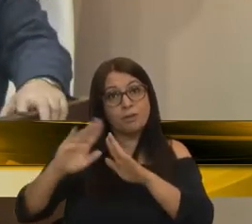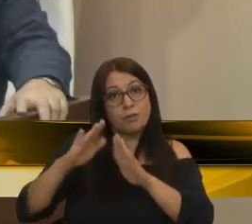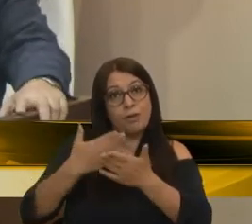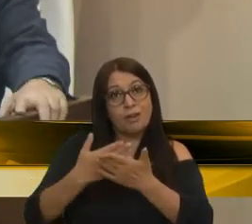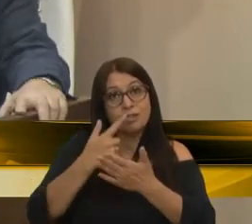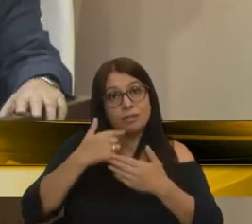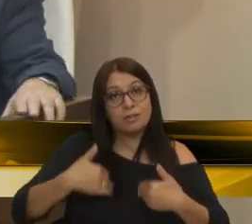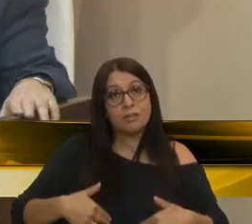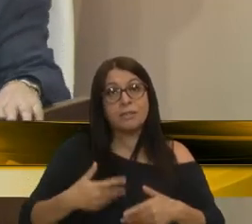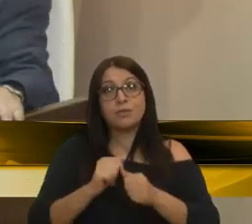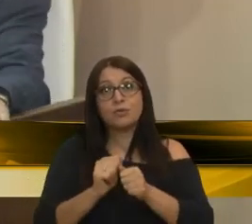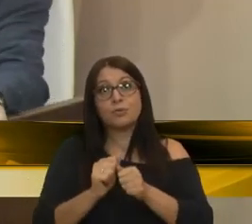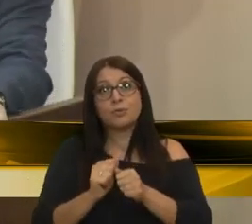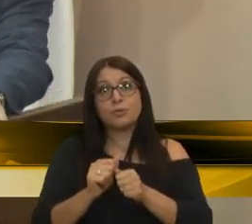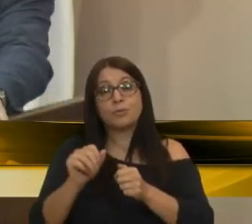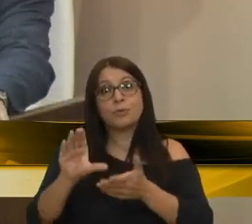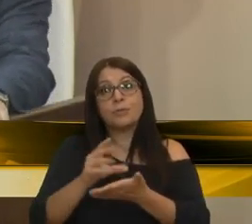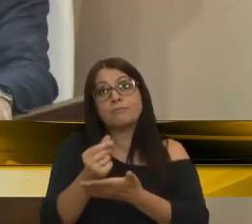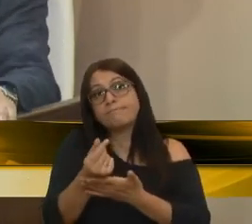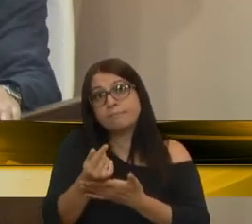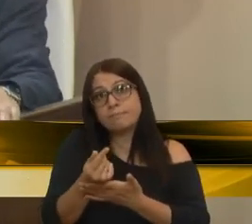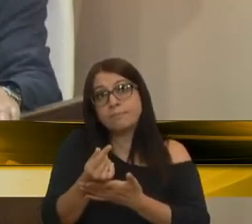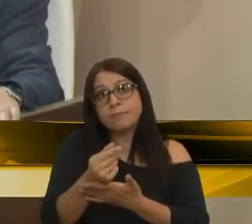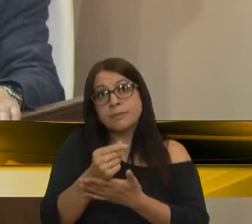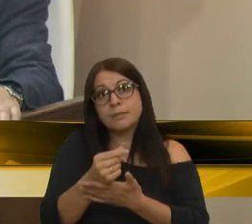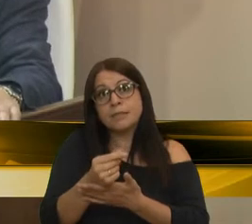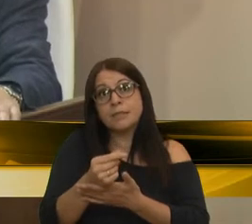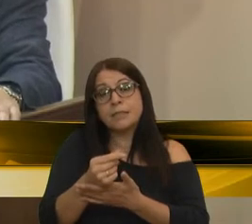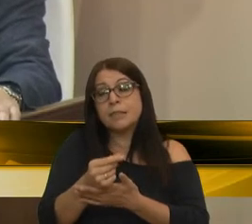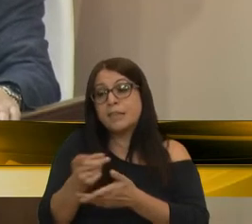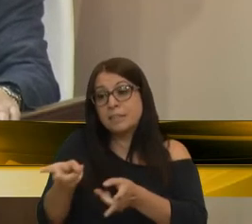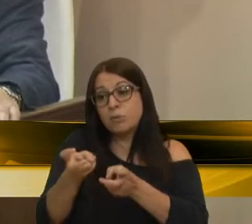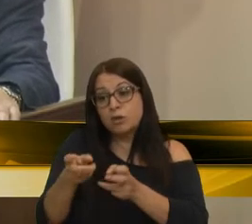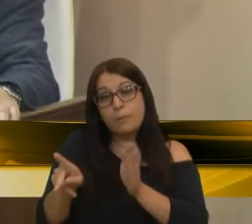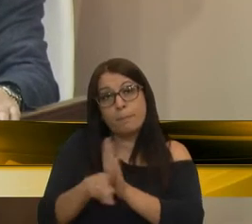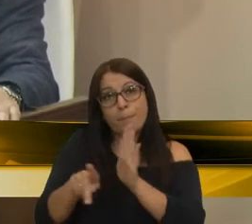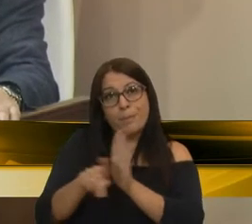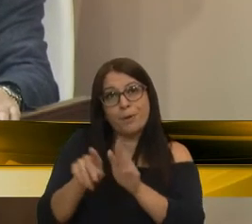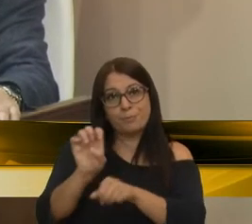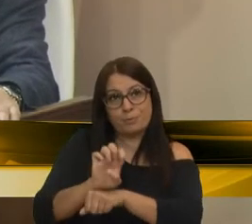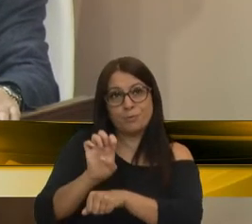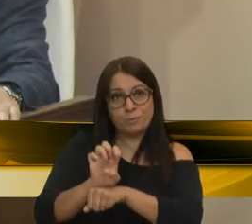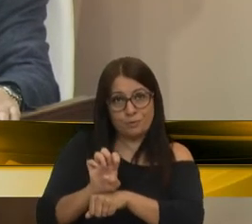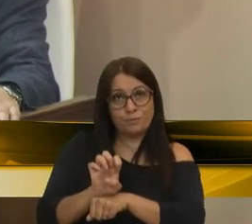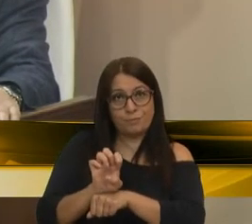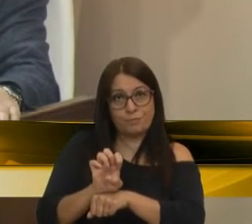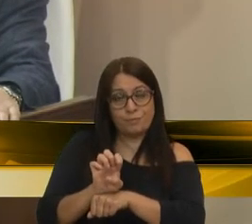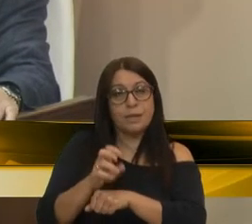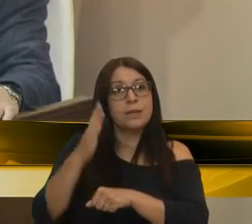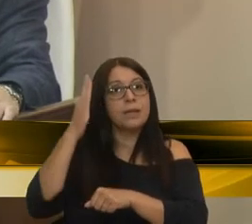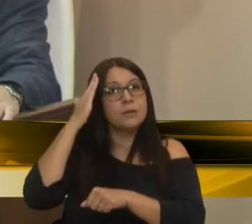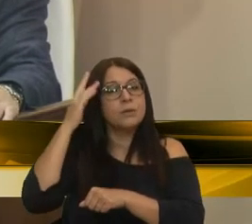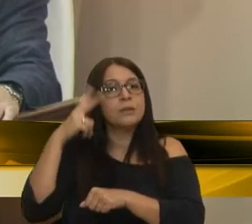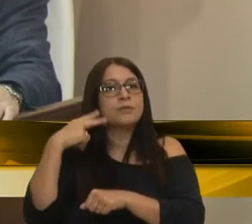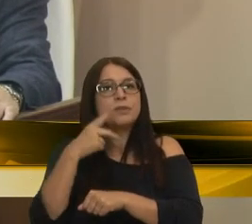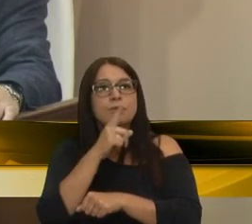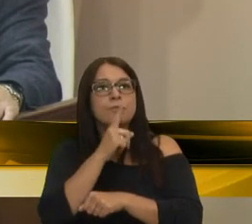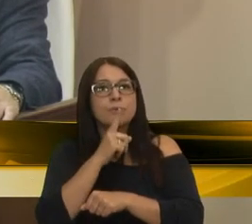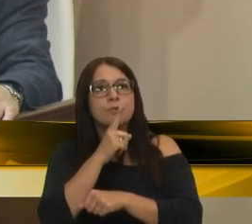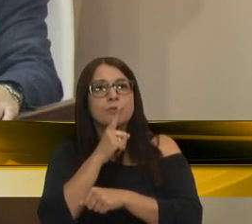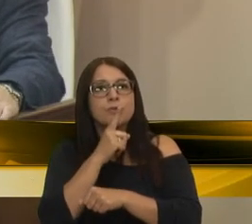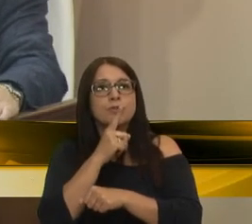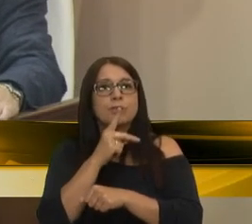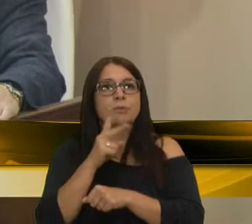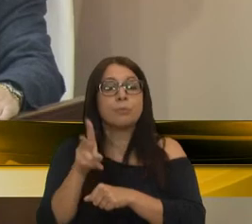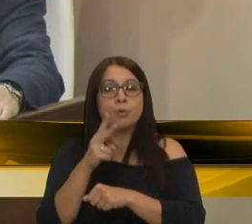vai ter que ser através dos recursos do Caixa do Estado. Eu sei que o vereador Meneguzzi já está buscando